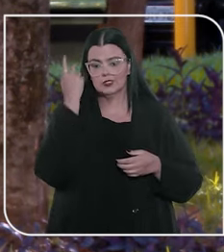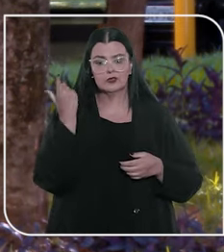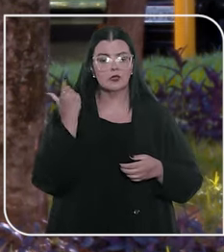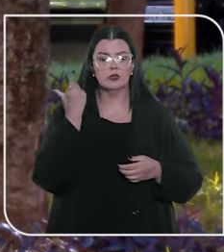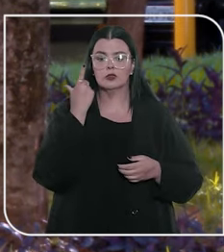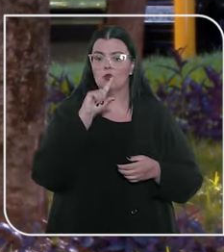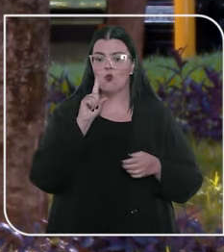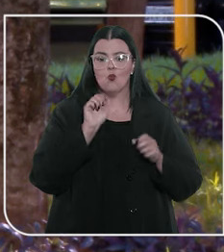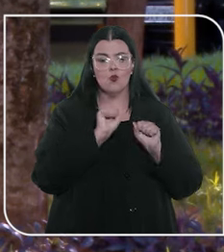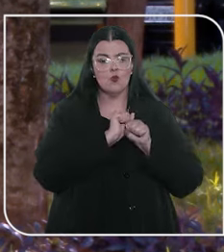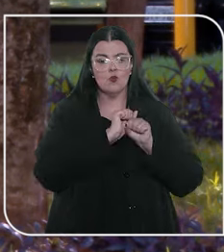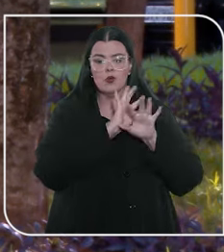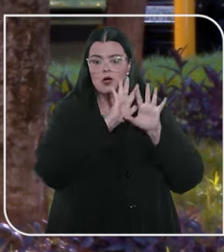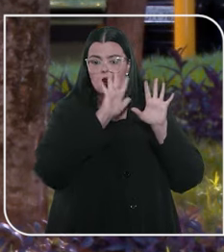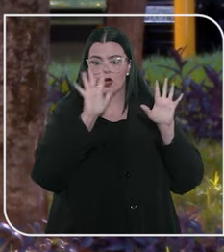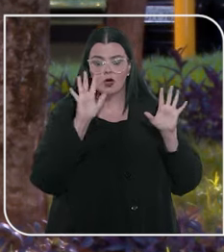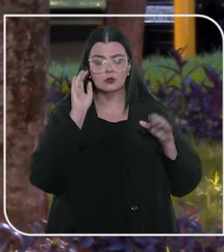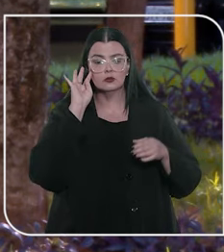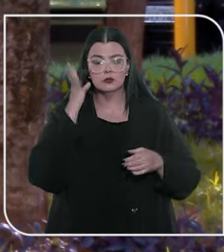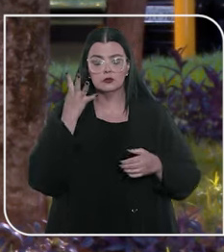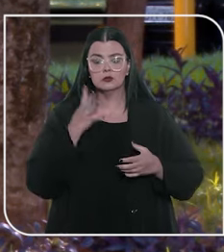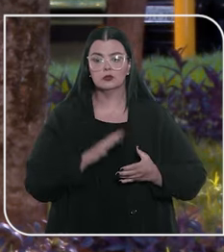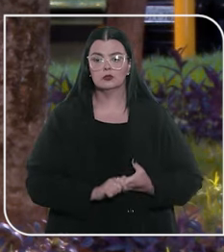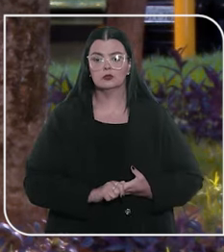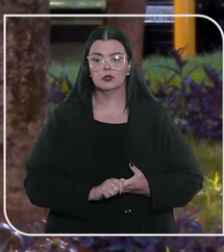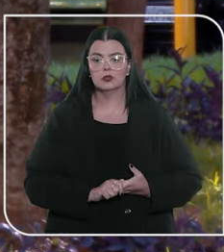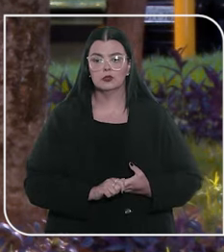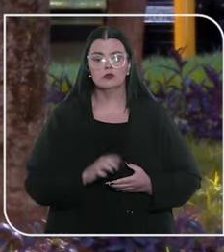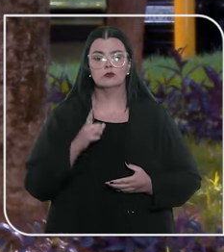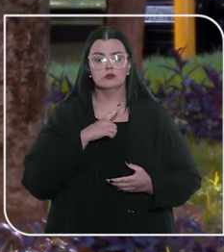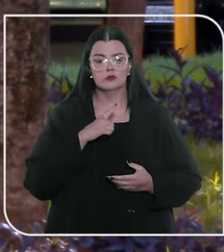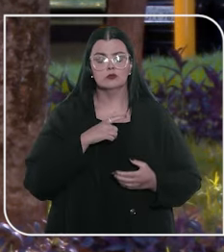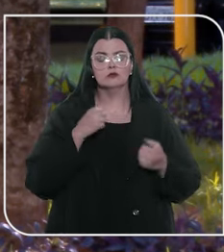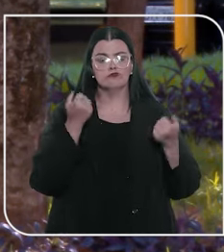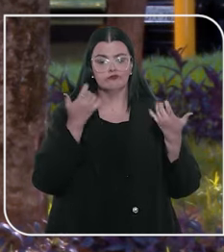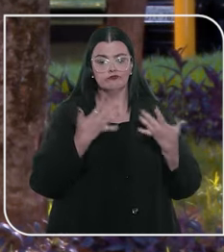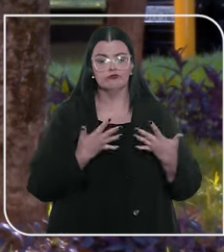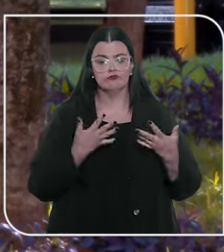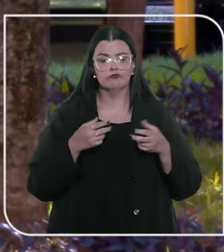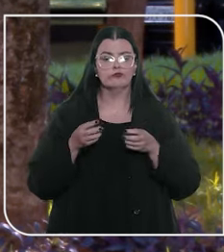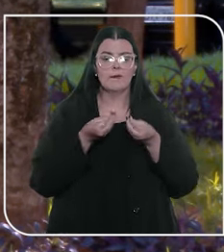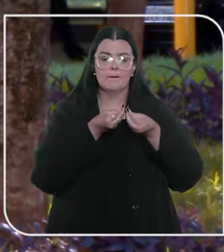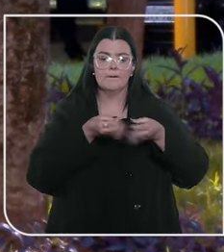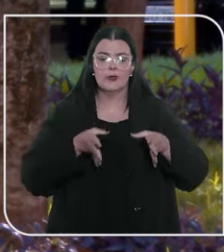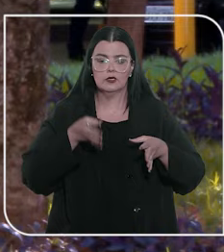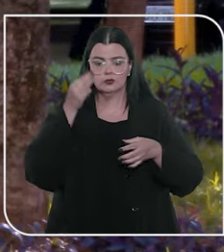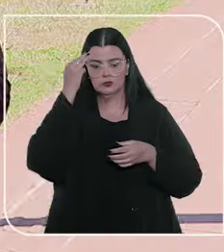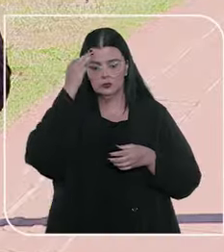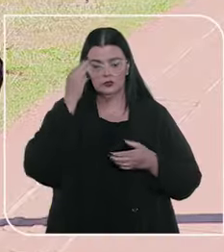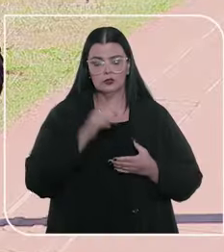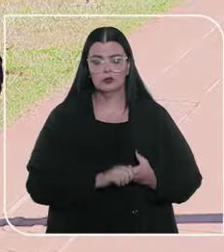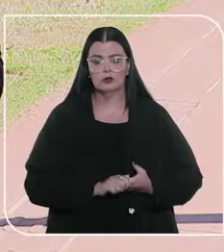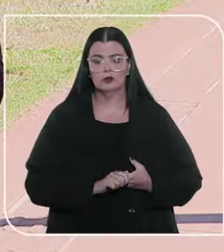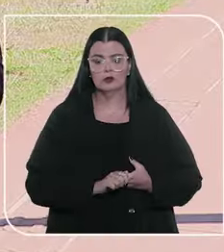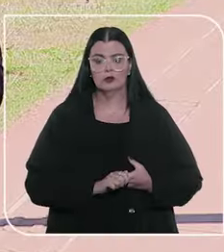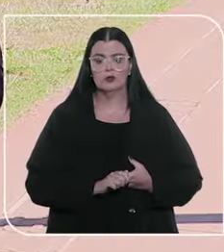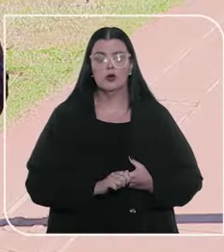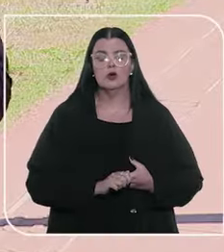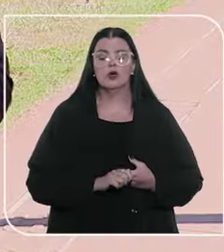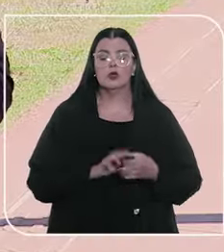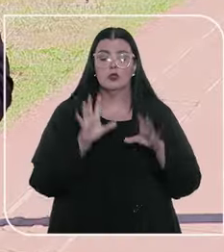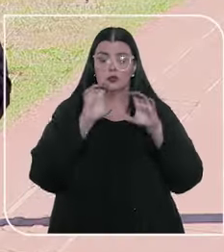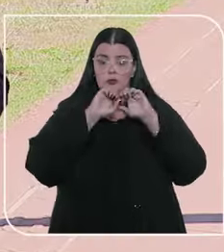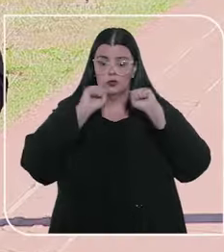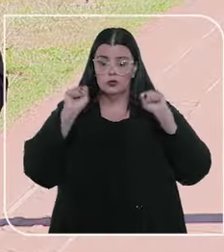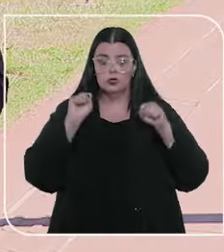alguém não consegue ter uma clareza das suas decisões, então caracteriza-se um estado de alienação mental. O Tribunal de Justiça